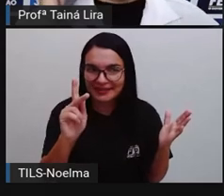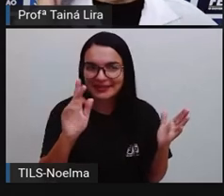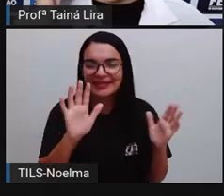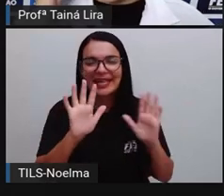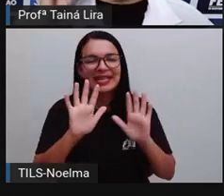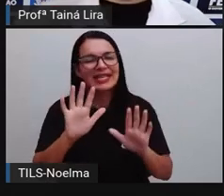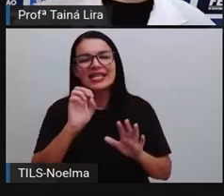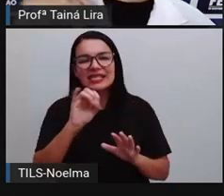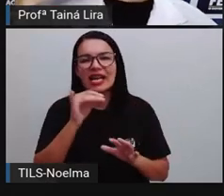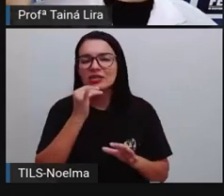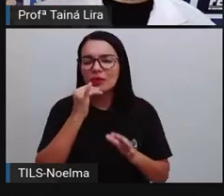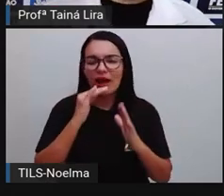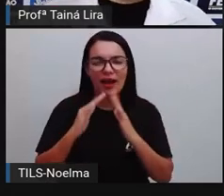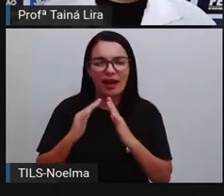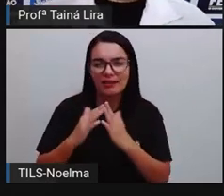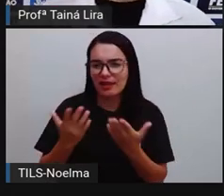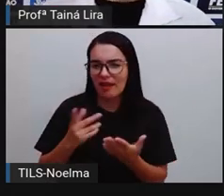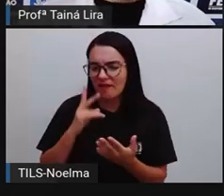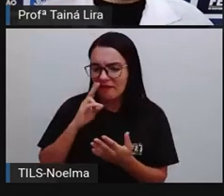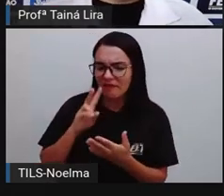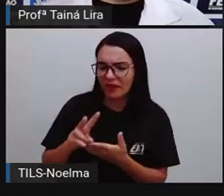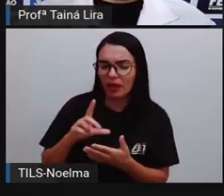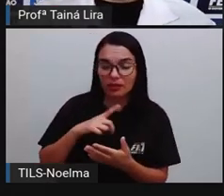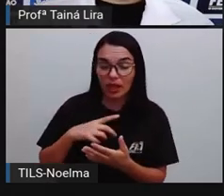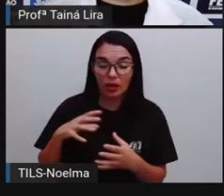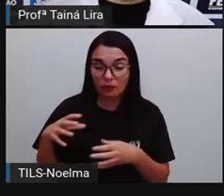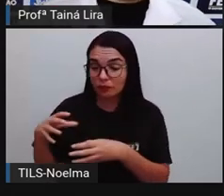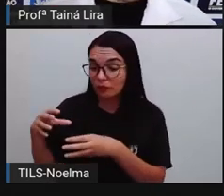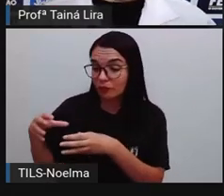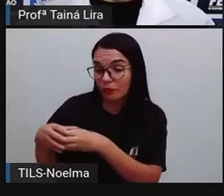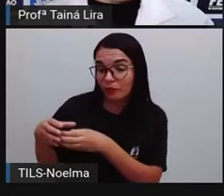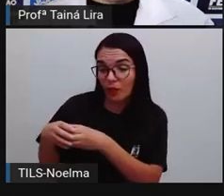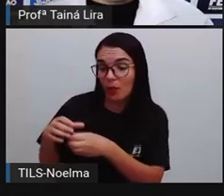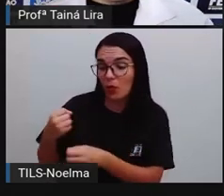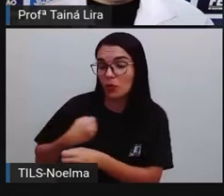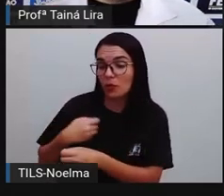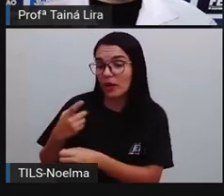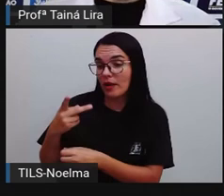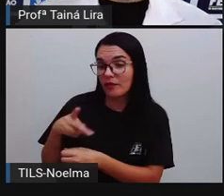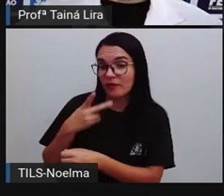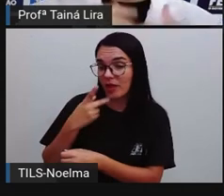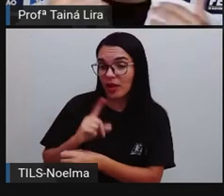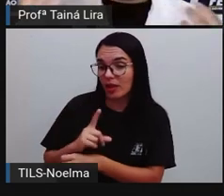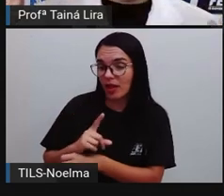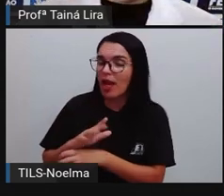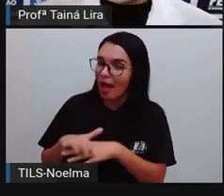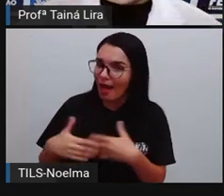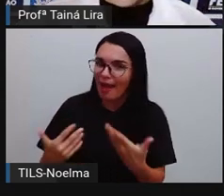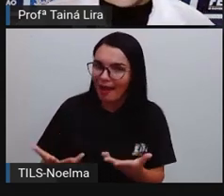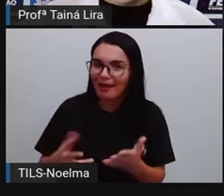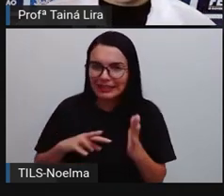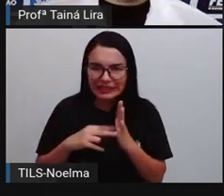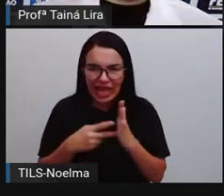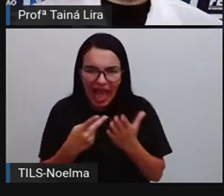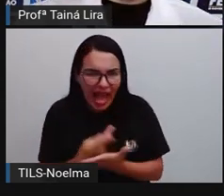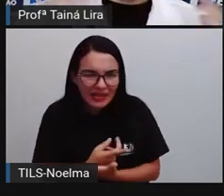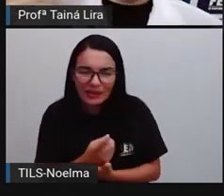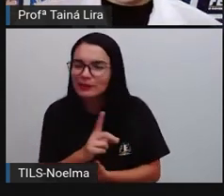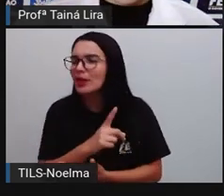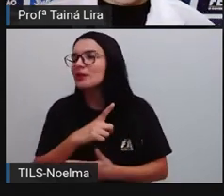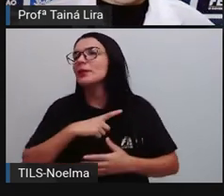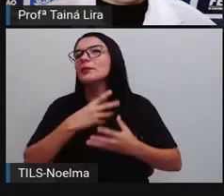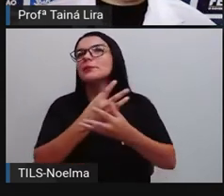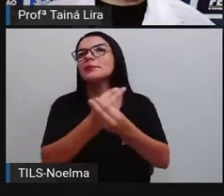sua casa, você está me assistindo e formou um número que a pró não falou aqui. Não significa dizer que está errado. Aqui são